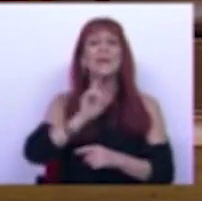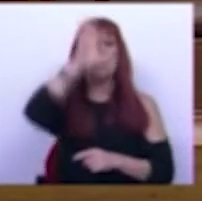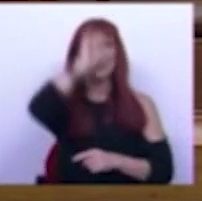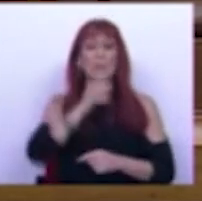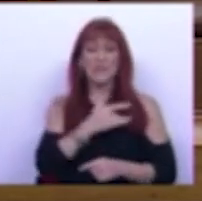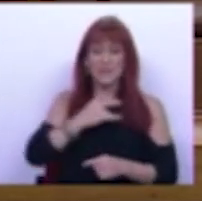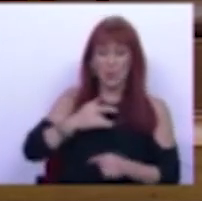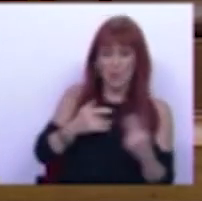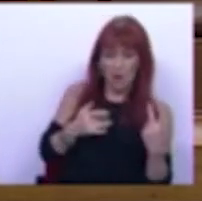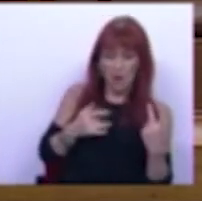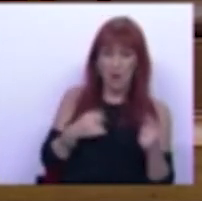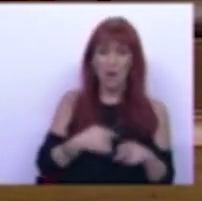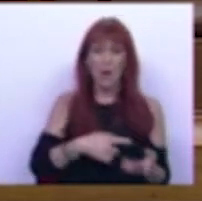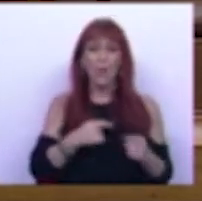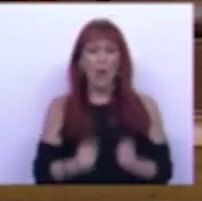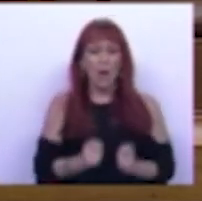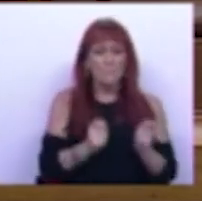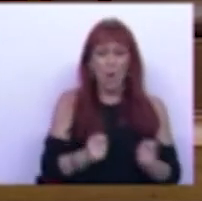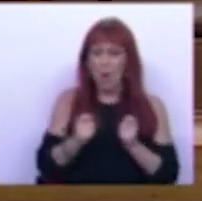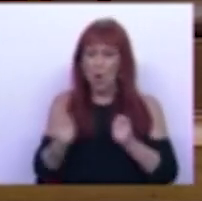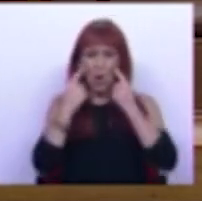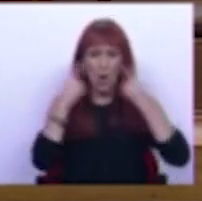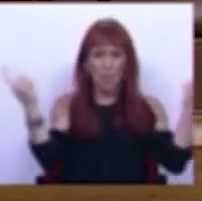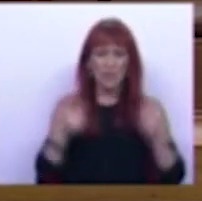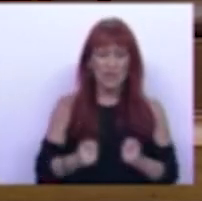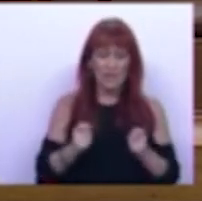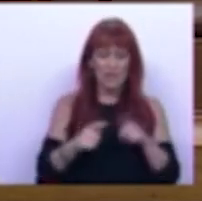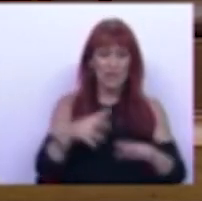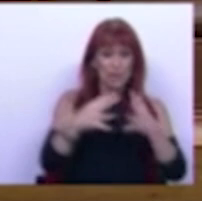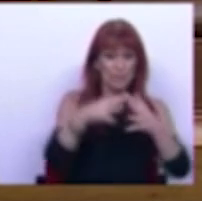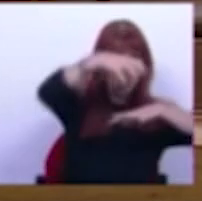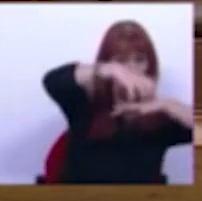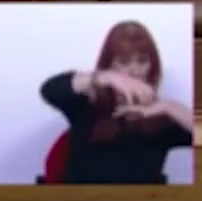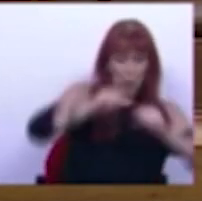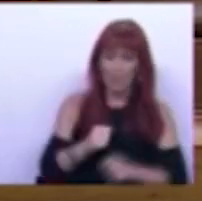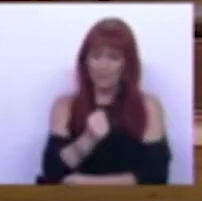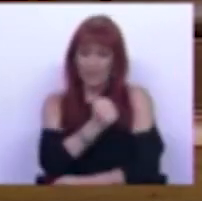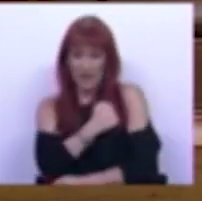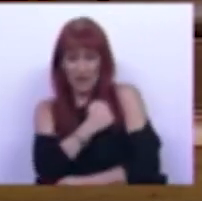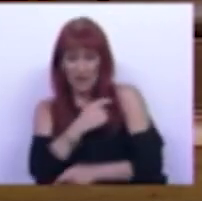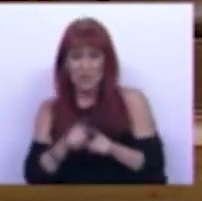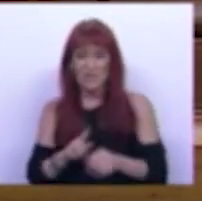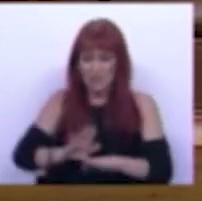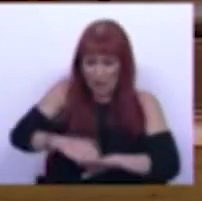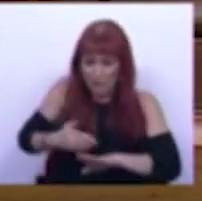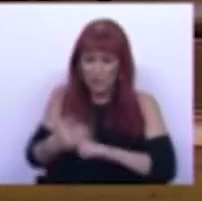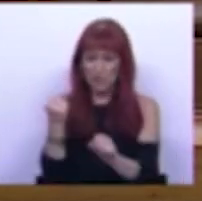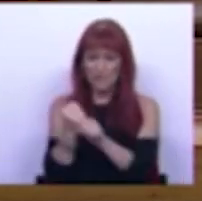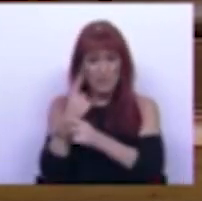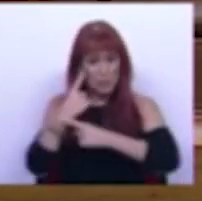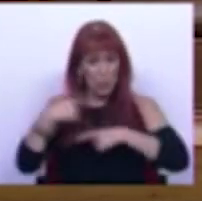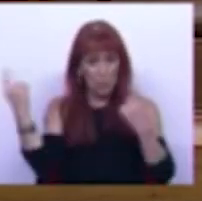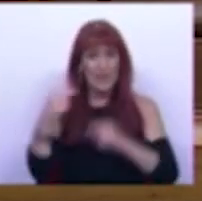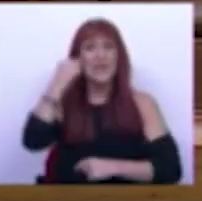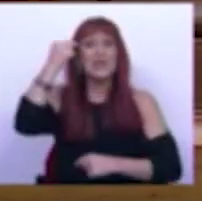Ministra da Saúde falarão do investimento público, do investimento em infraestruturas, em habitação e reforço dos serviços públicos,